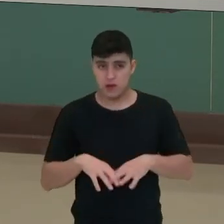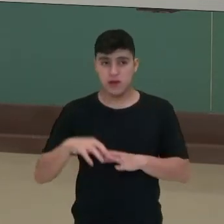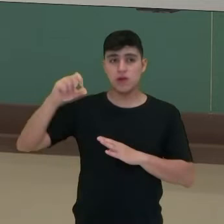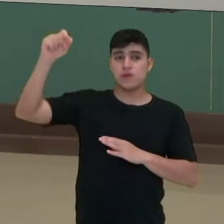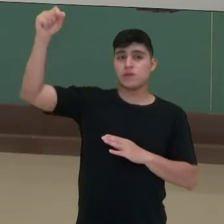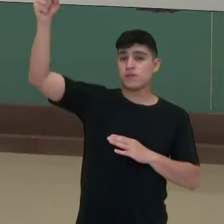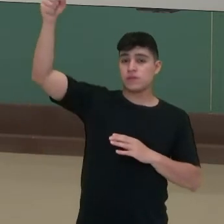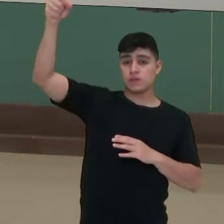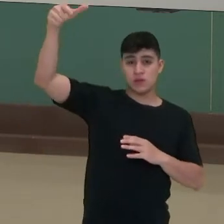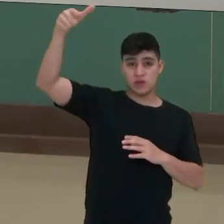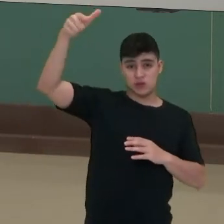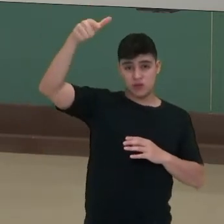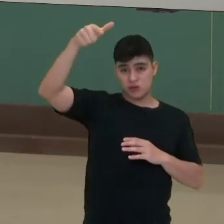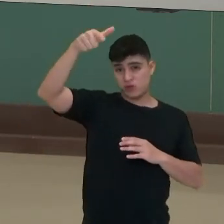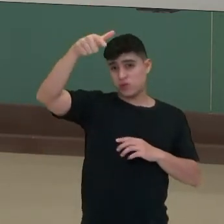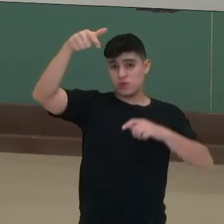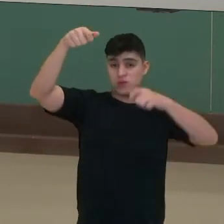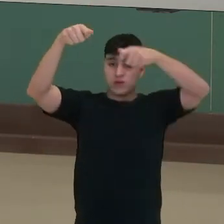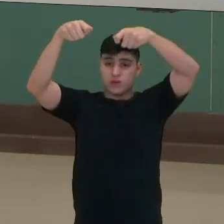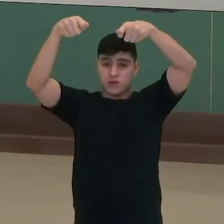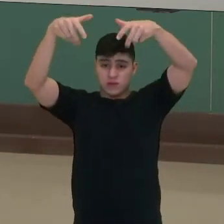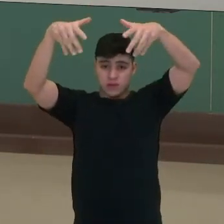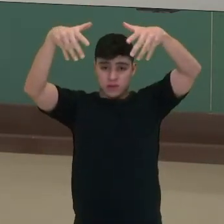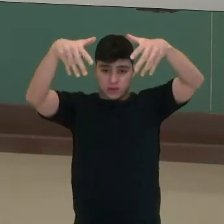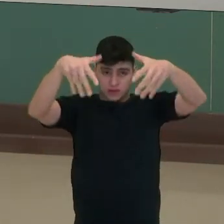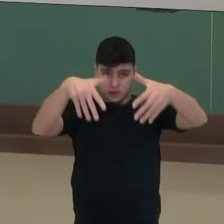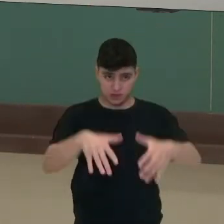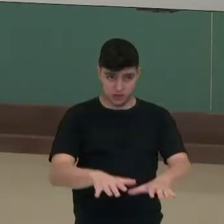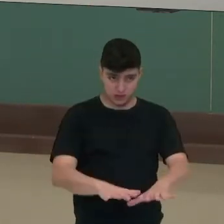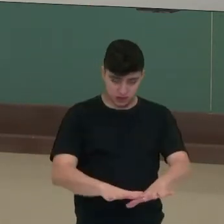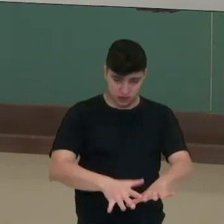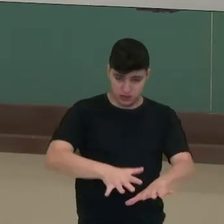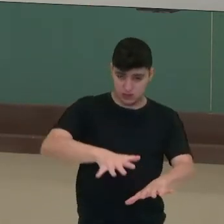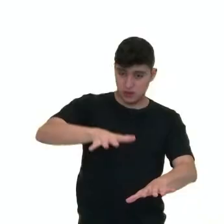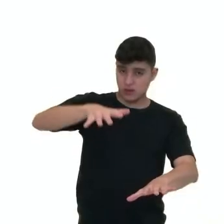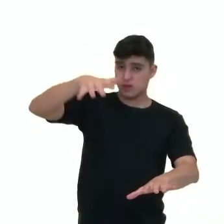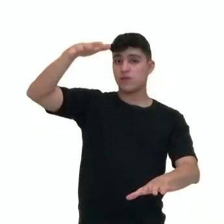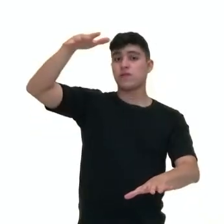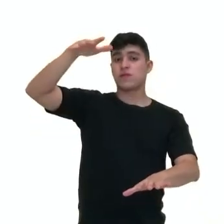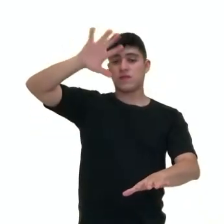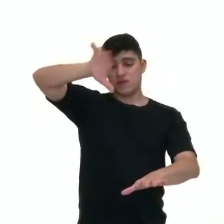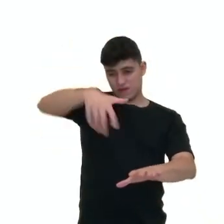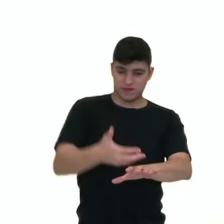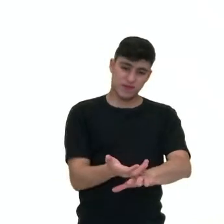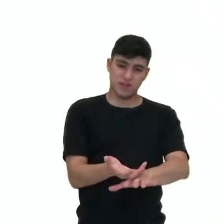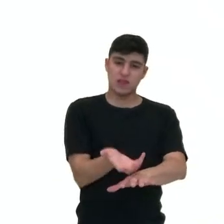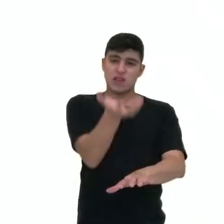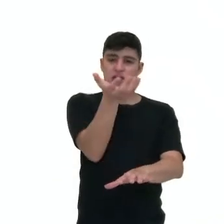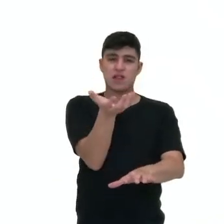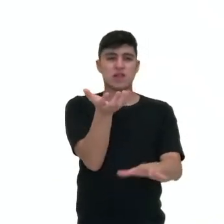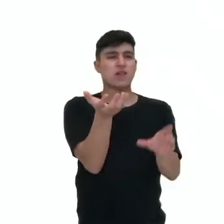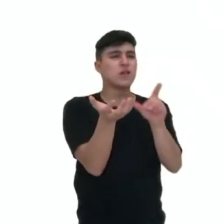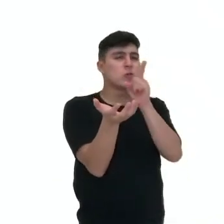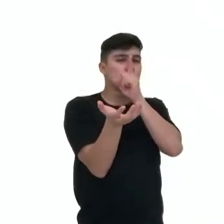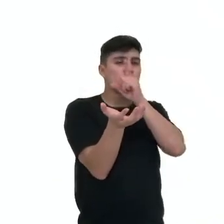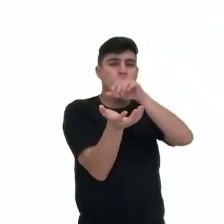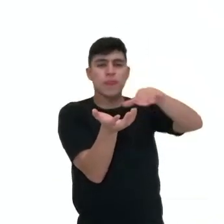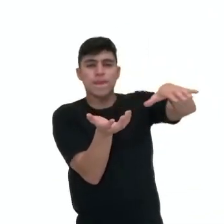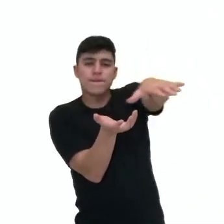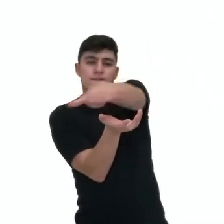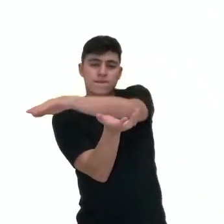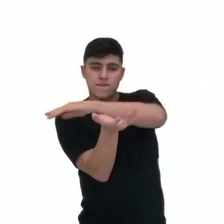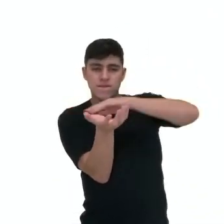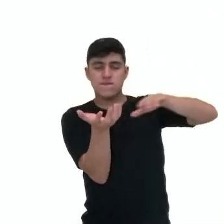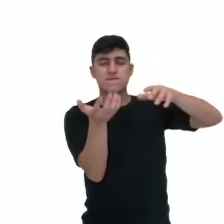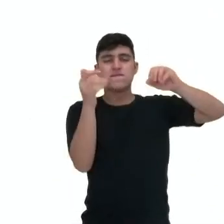entra na atmosfera, reflete na superfície do planeta e acaba ficando parado na atmosfera,